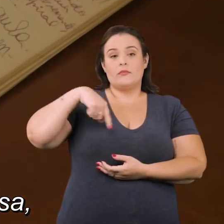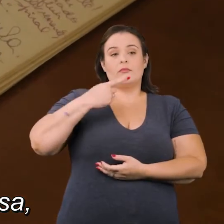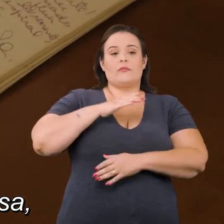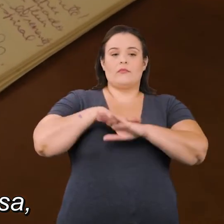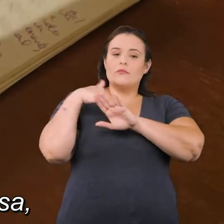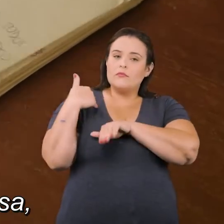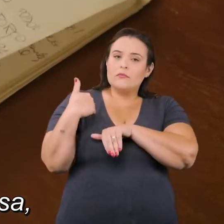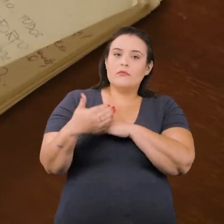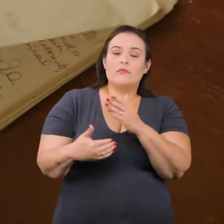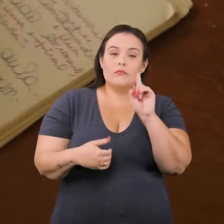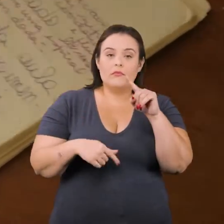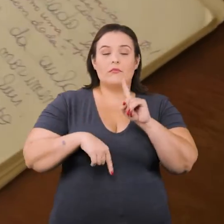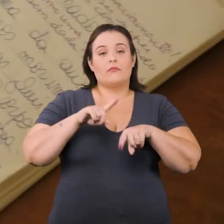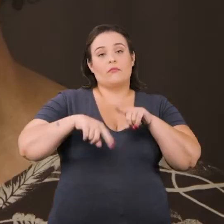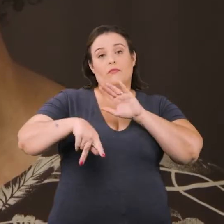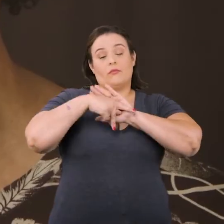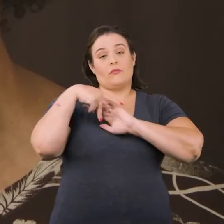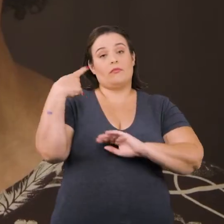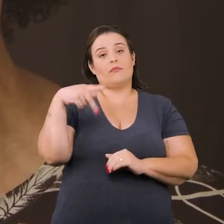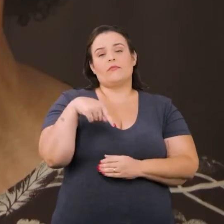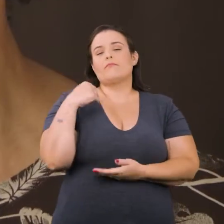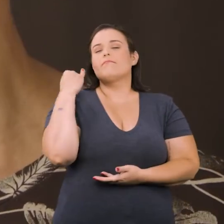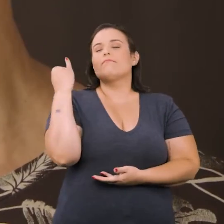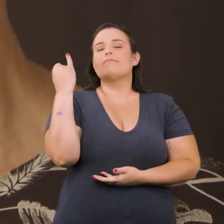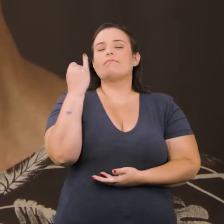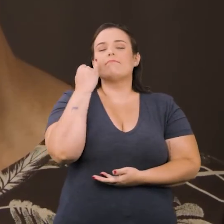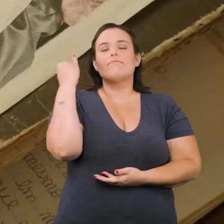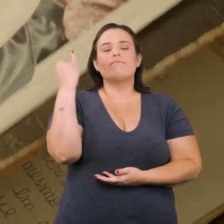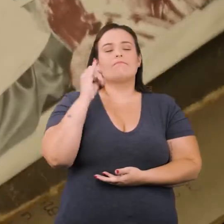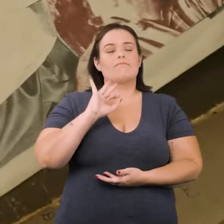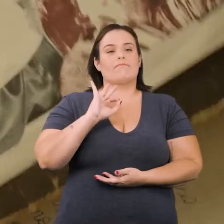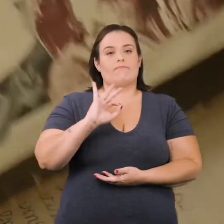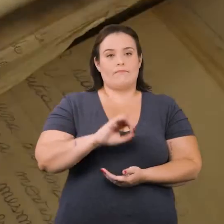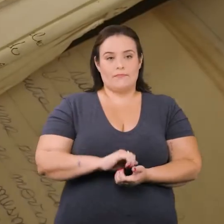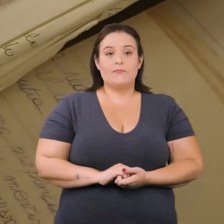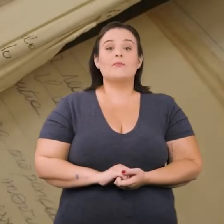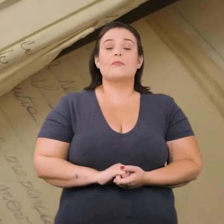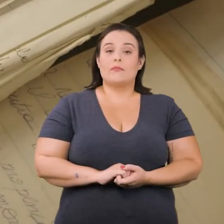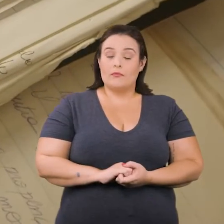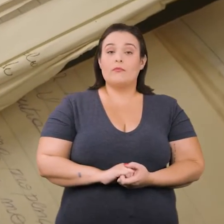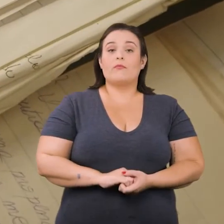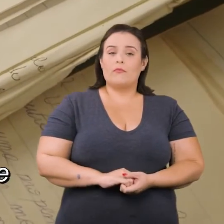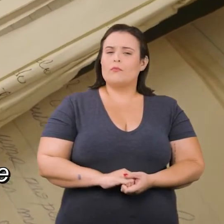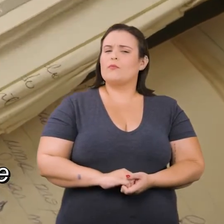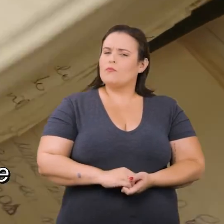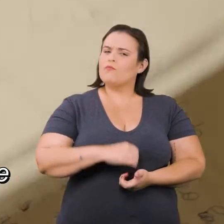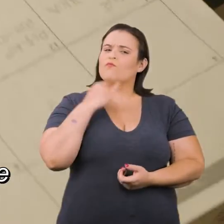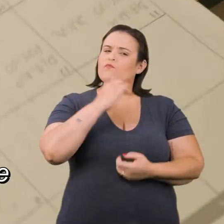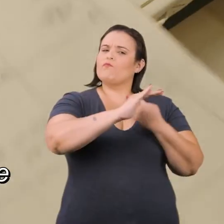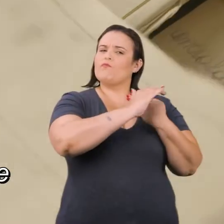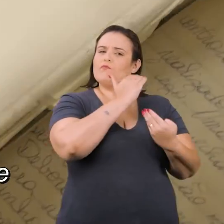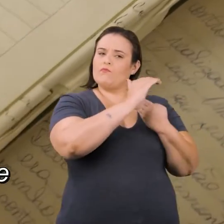depois do tempo que você passa, um material seu da maior importância. Eu vejo que foi de muita valia essas